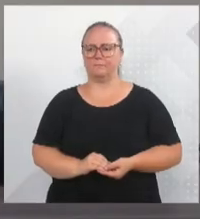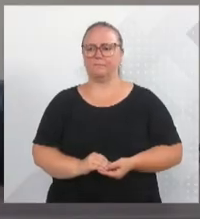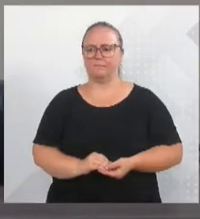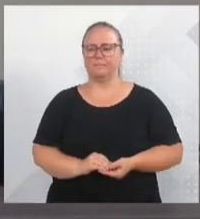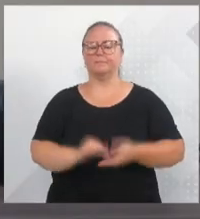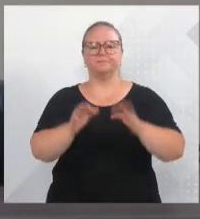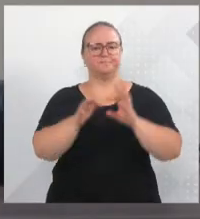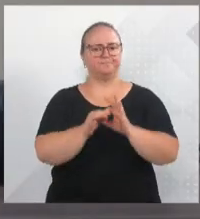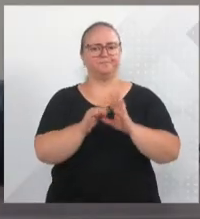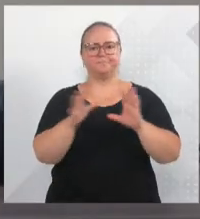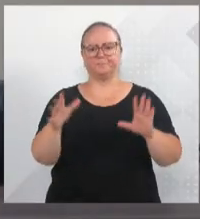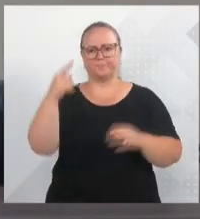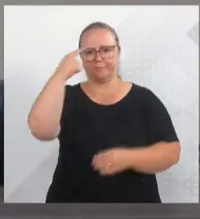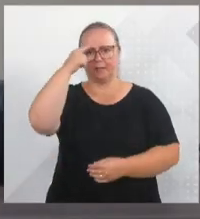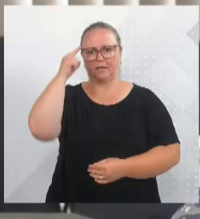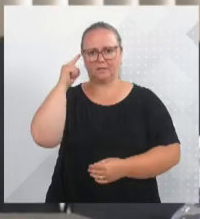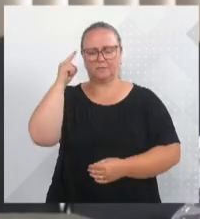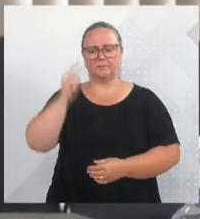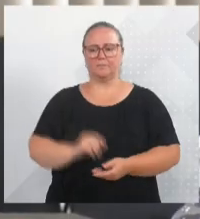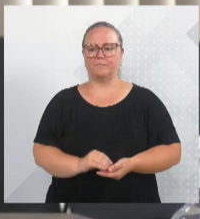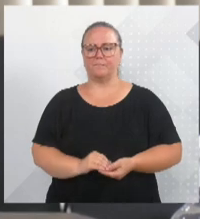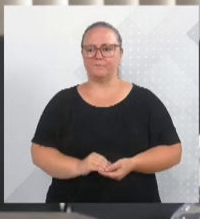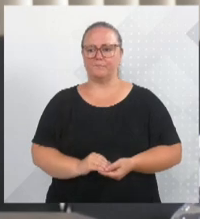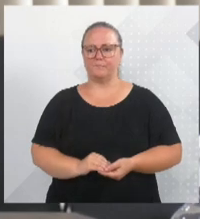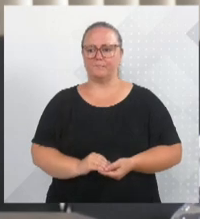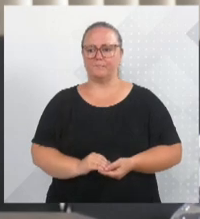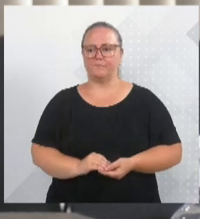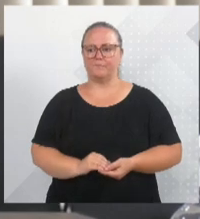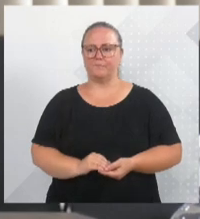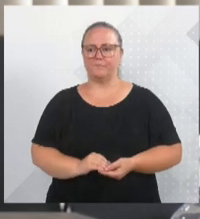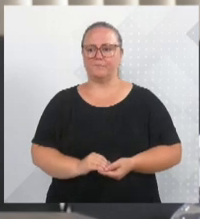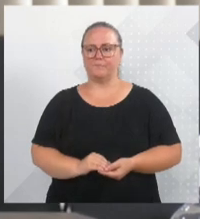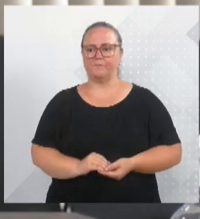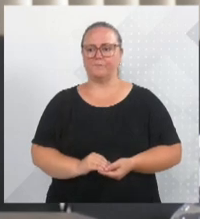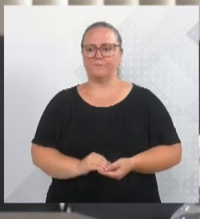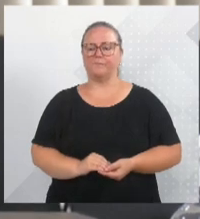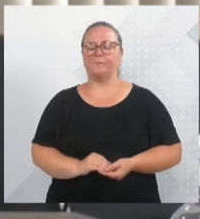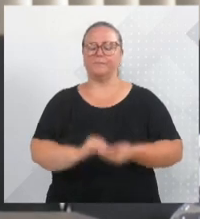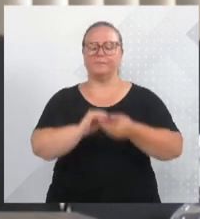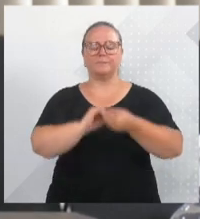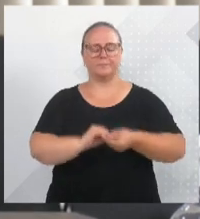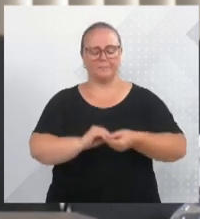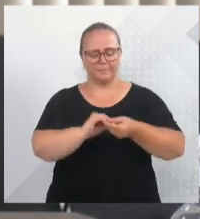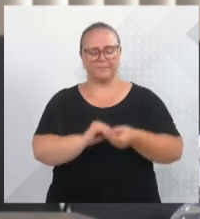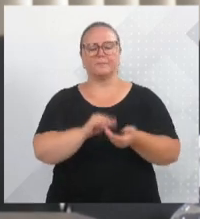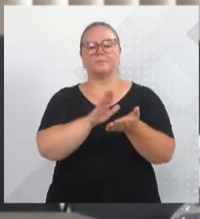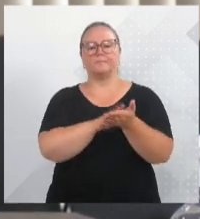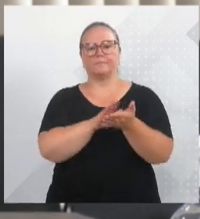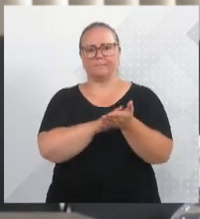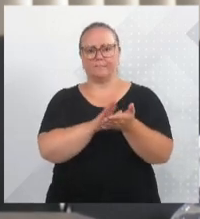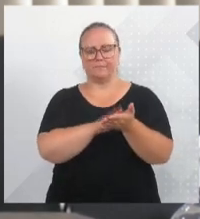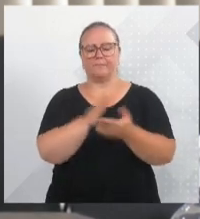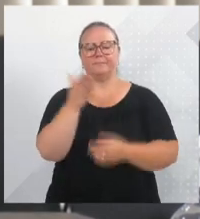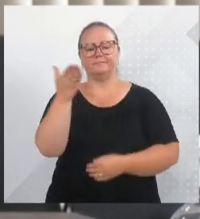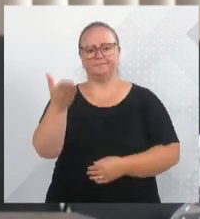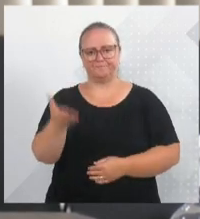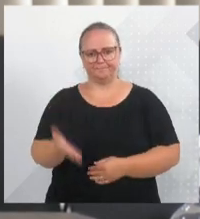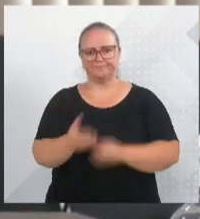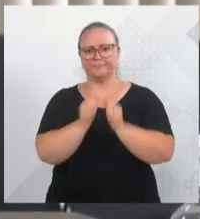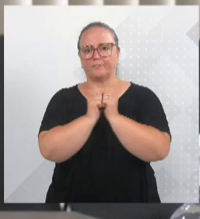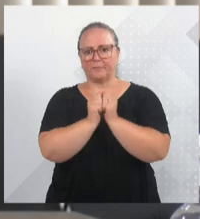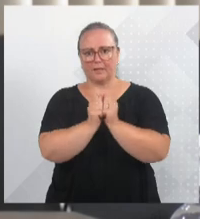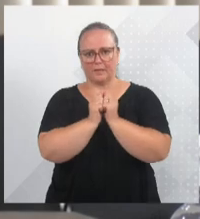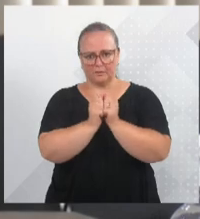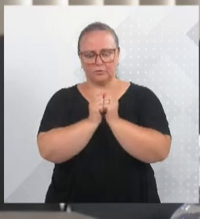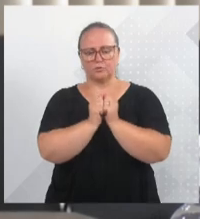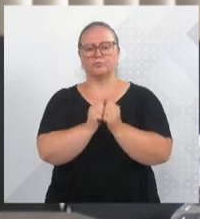autorização do orador, vereador Ailton Souza Ito. Vereador Gilson, parabéns para o senhor estar trazendo as